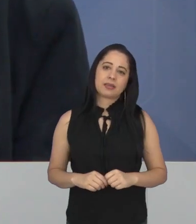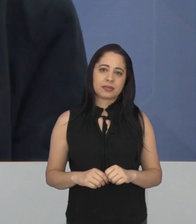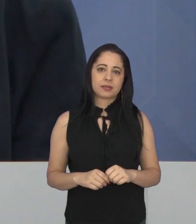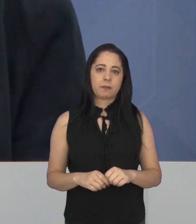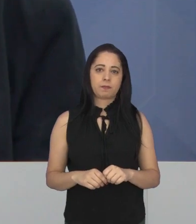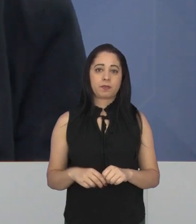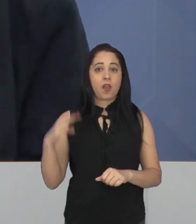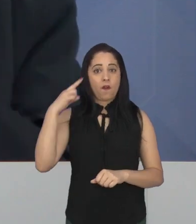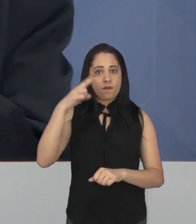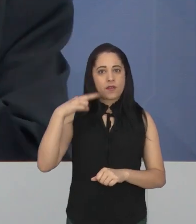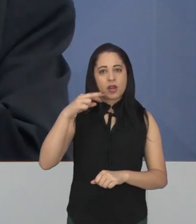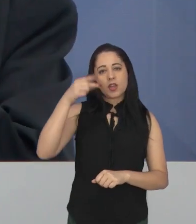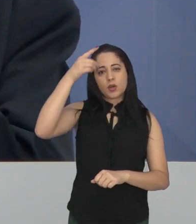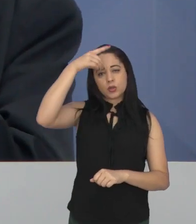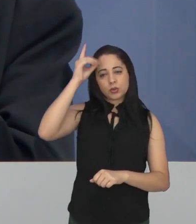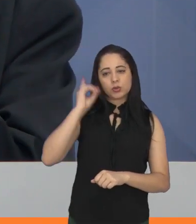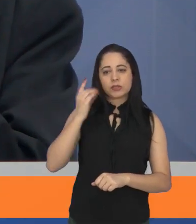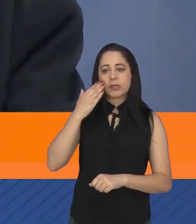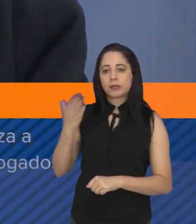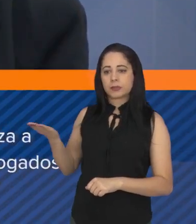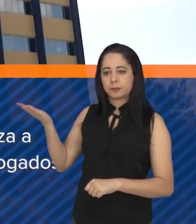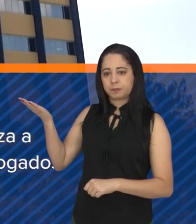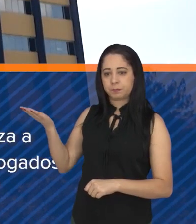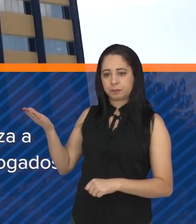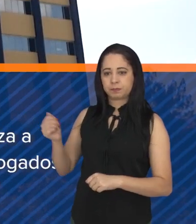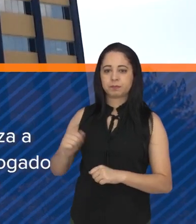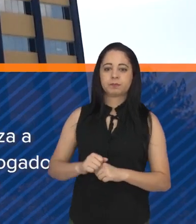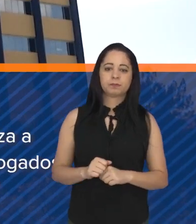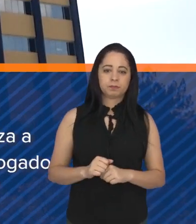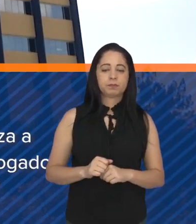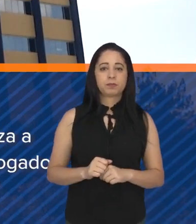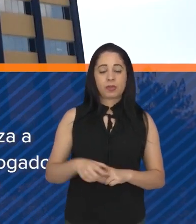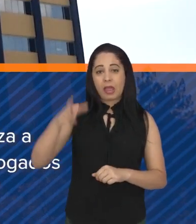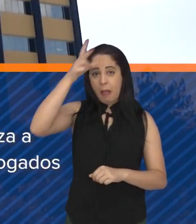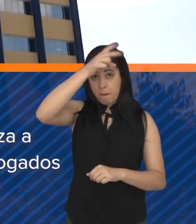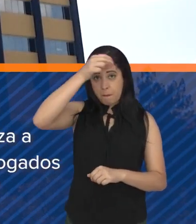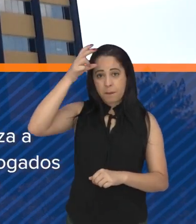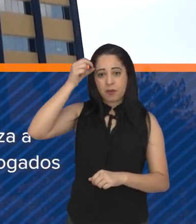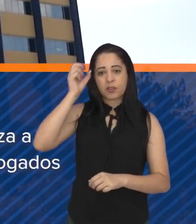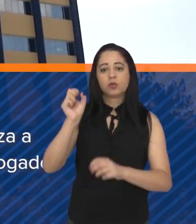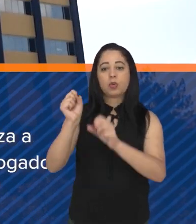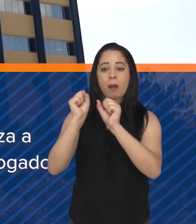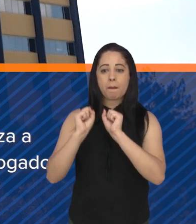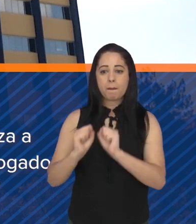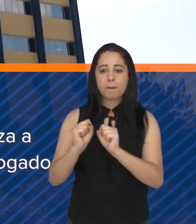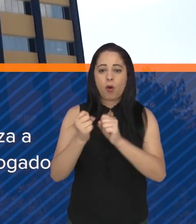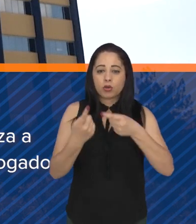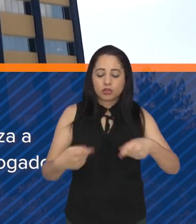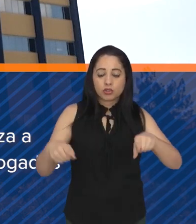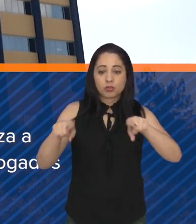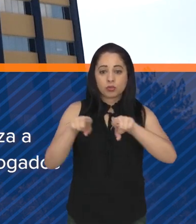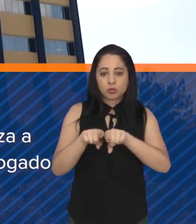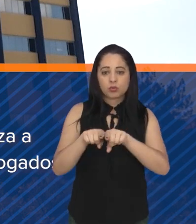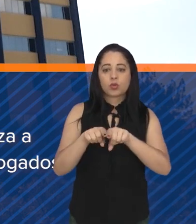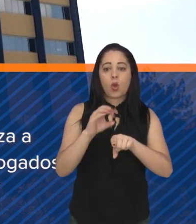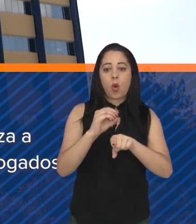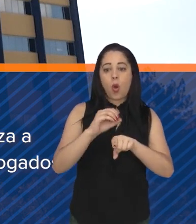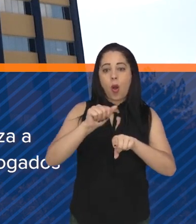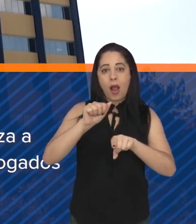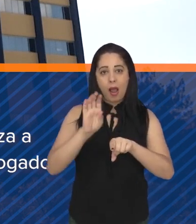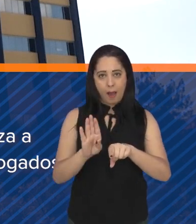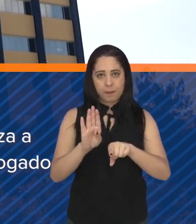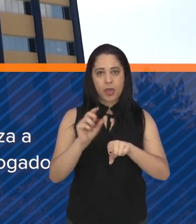segue na pauta uma proposta da vereadora Dulce Rita, que autoriza a prefeitura a firmar um convênio com a AB para instituir a